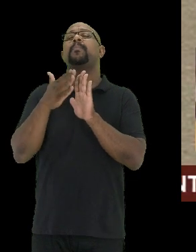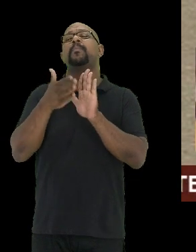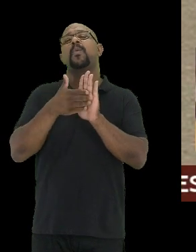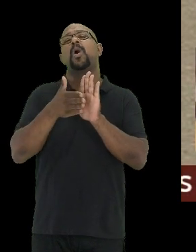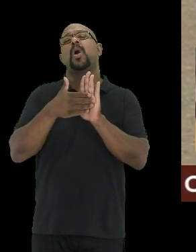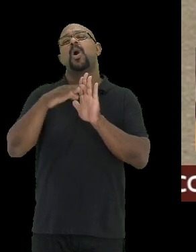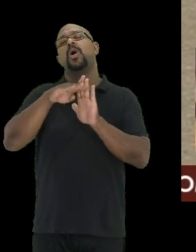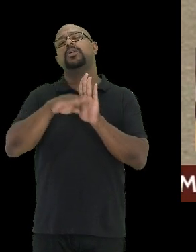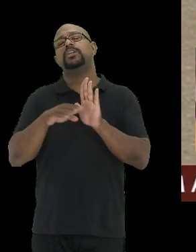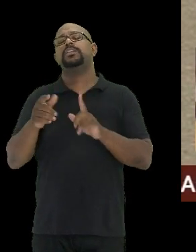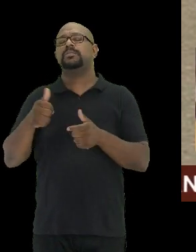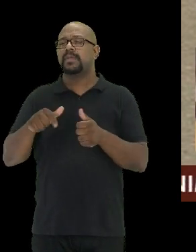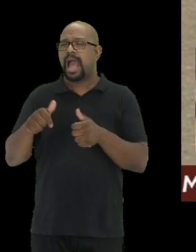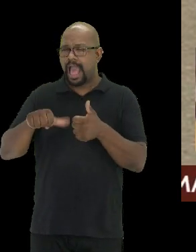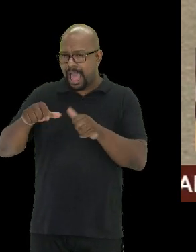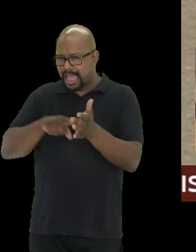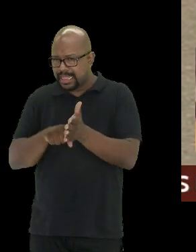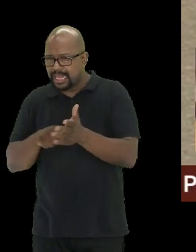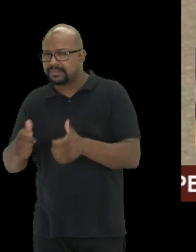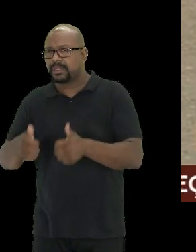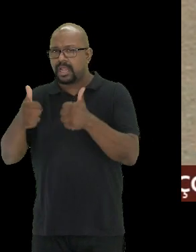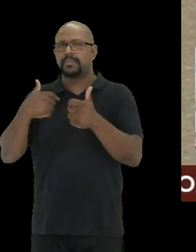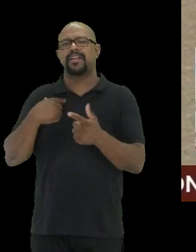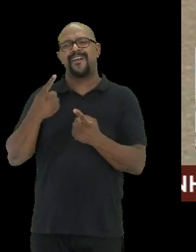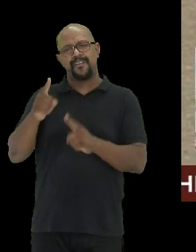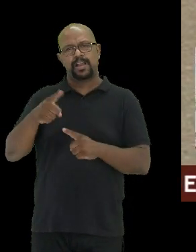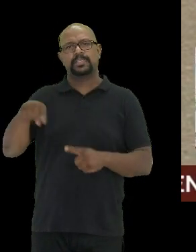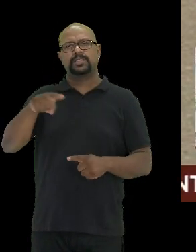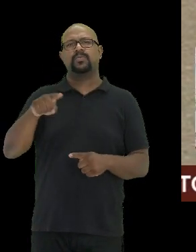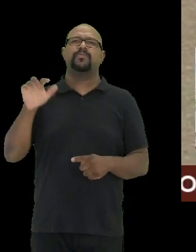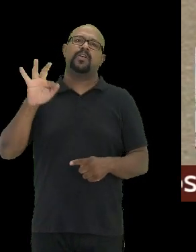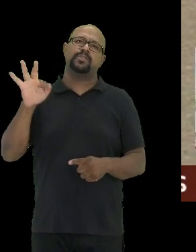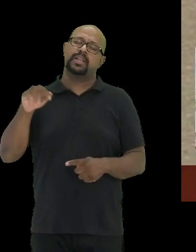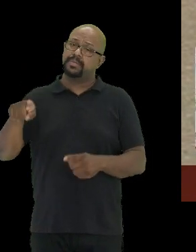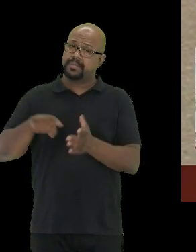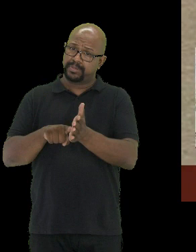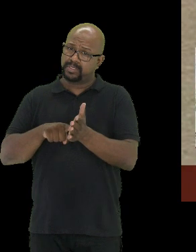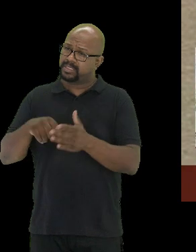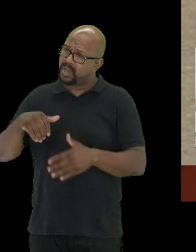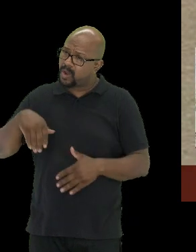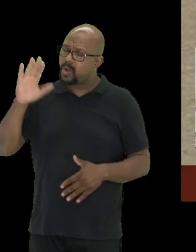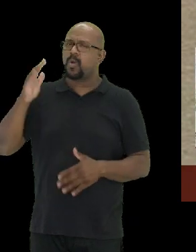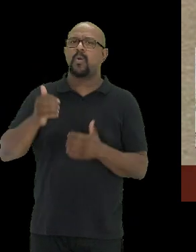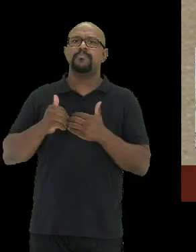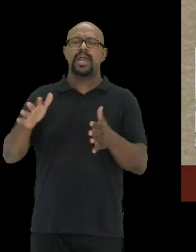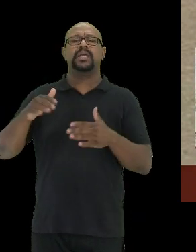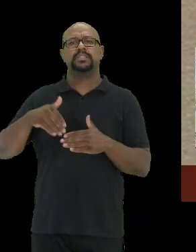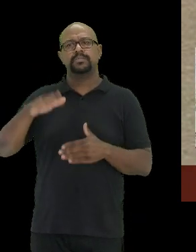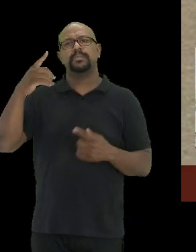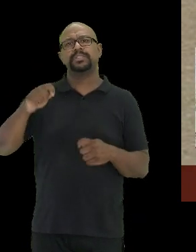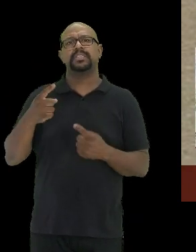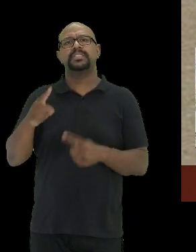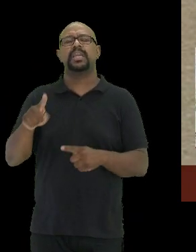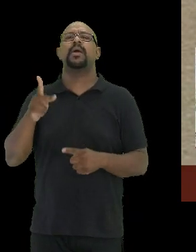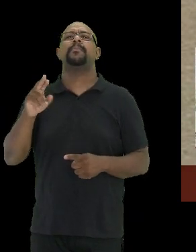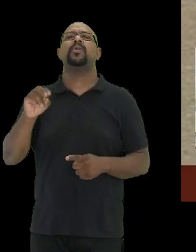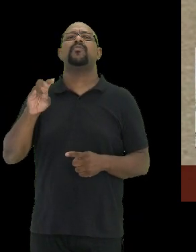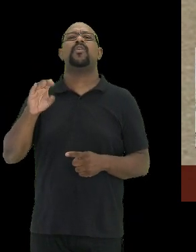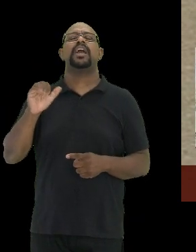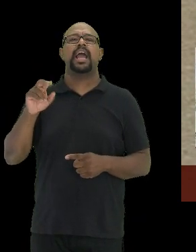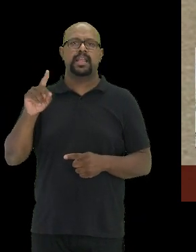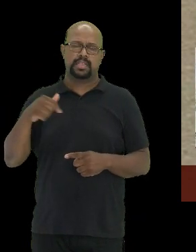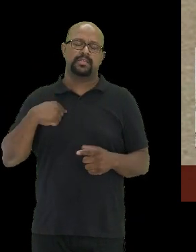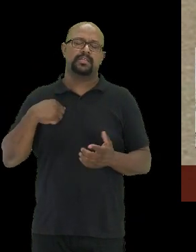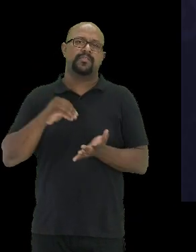aprimorado, que a nossa provocação na academia para que essas pesquisas comecem a acontecer precisam ser provocadas. e eu sinto